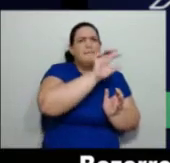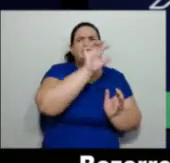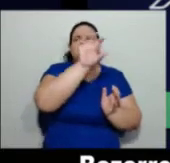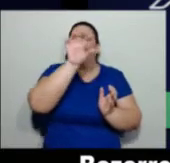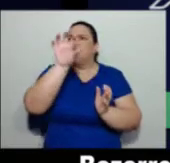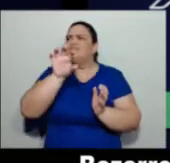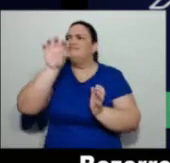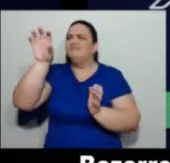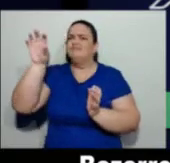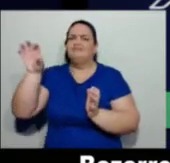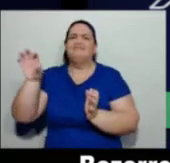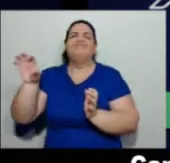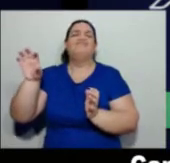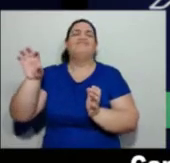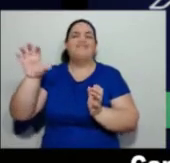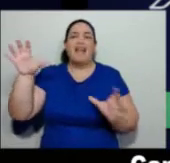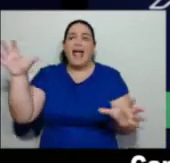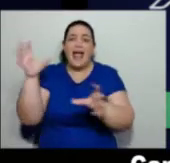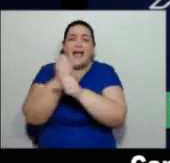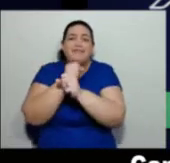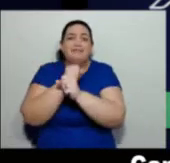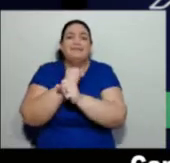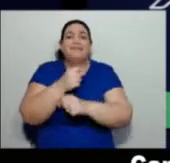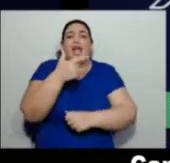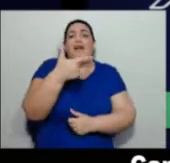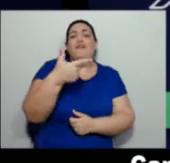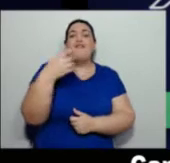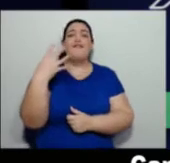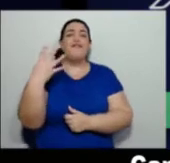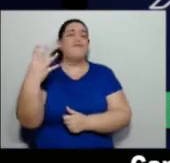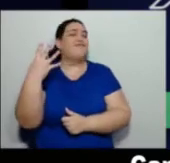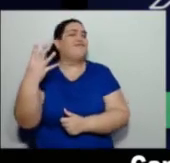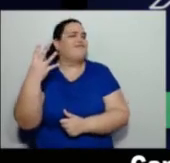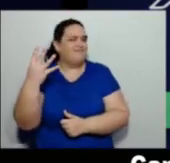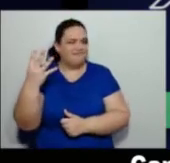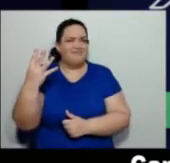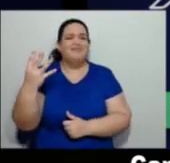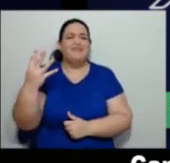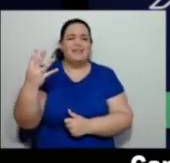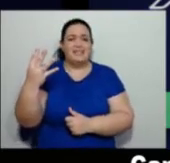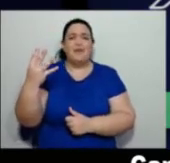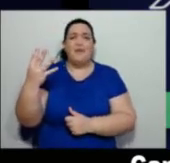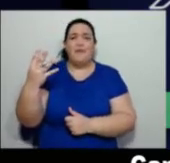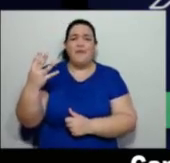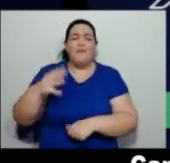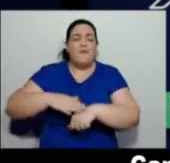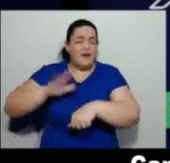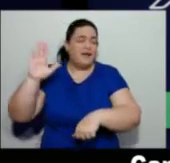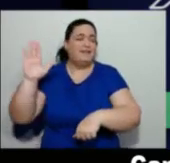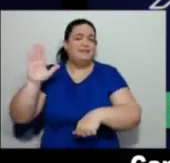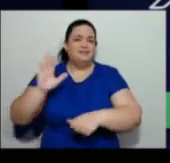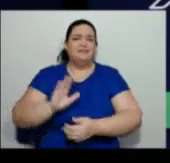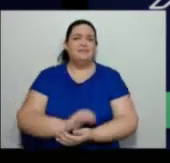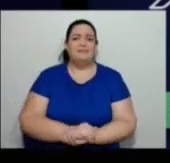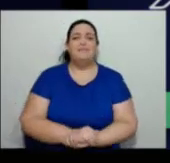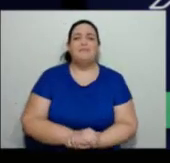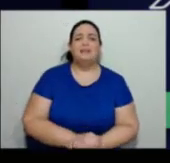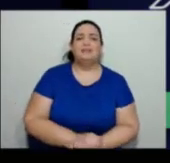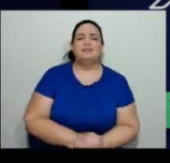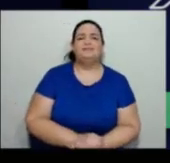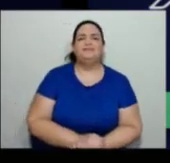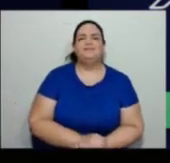Belas, Itaíba, Camaragibe, Caruaru, Altinho, Surubim, Turitama, Palmares,